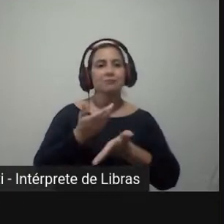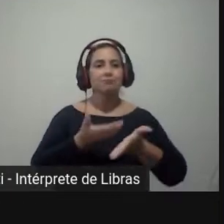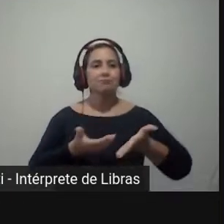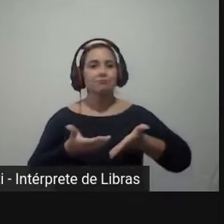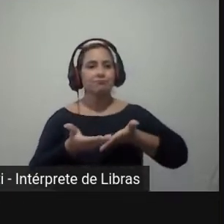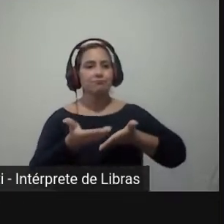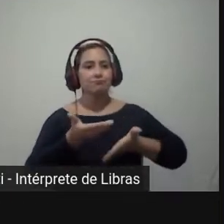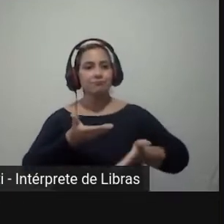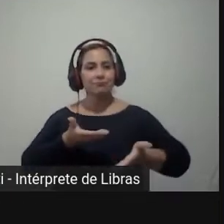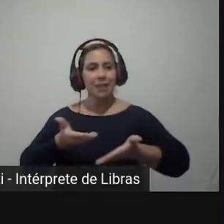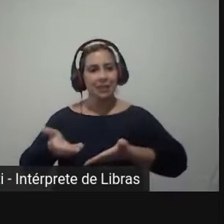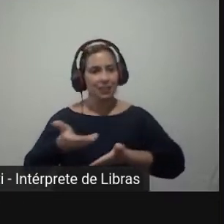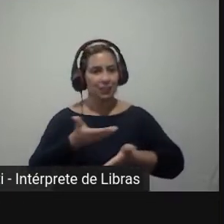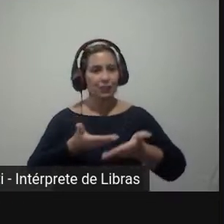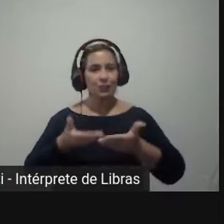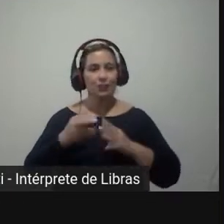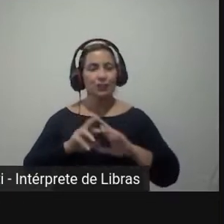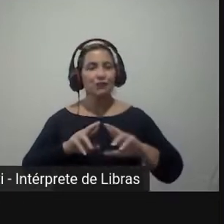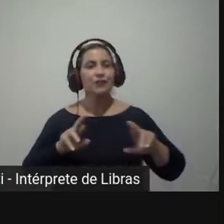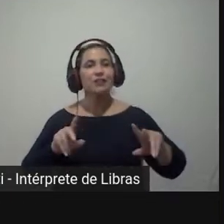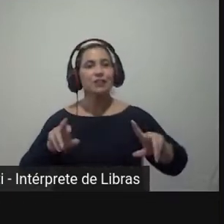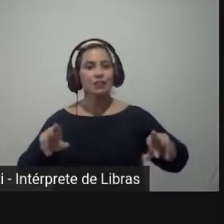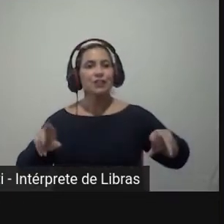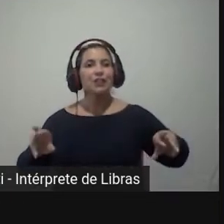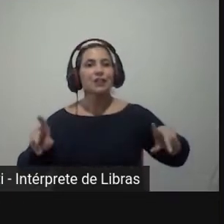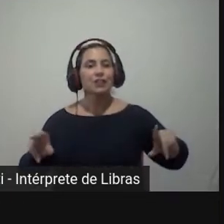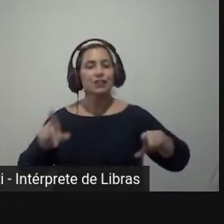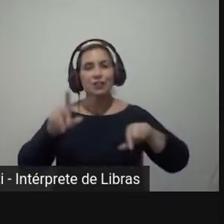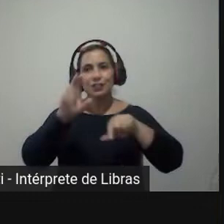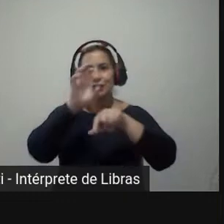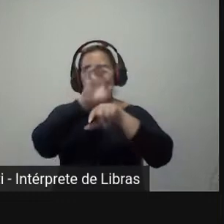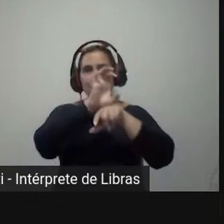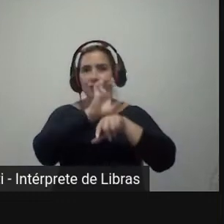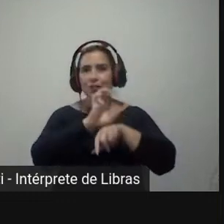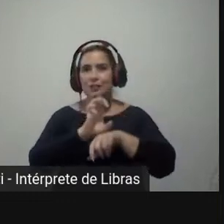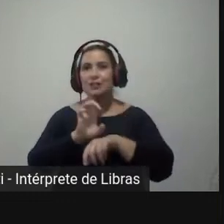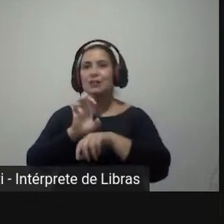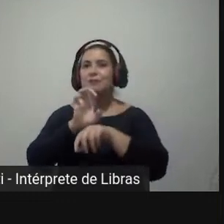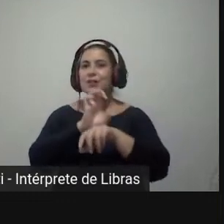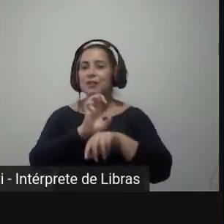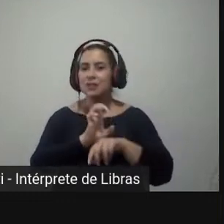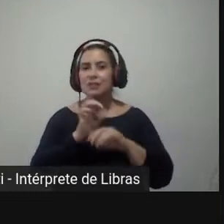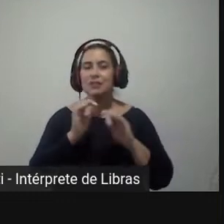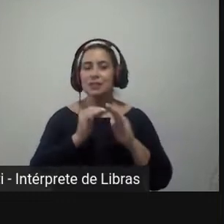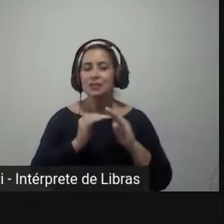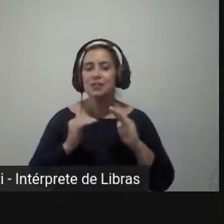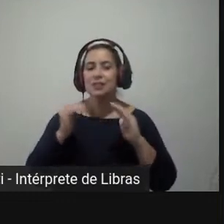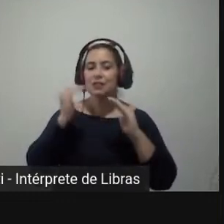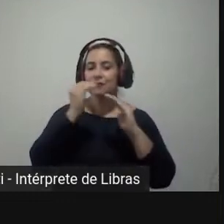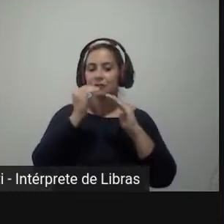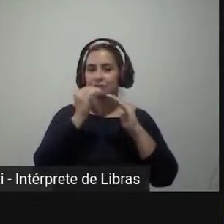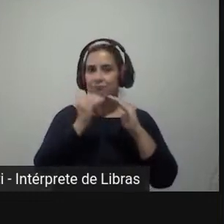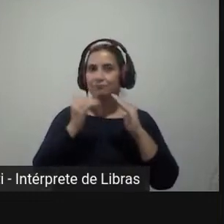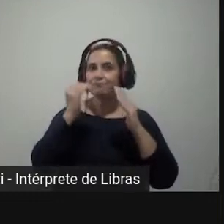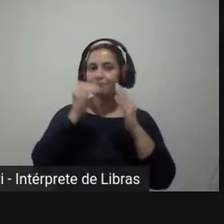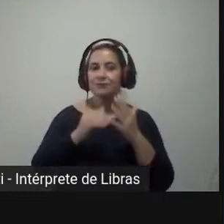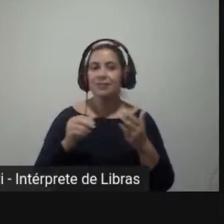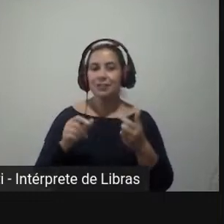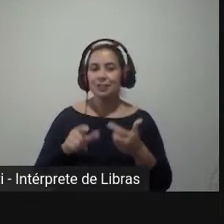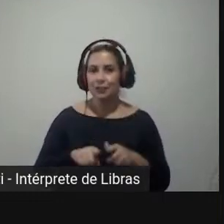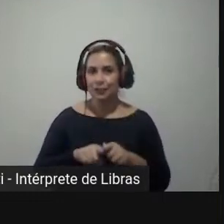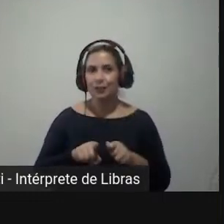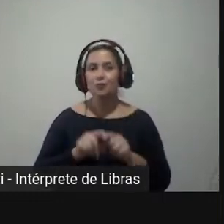os diferentes estados e entre os diferentes níveis federativos, tentando explicar